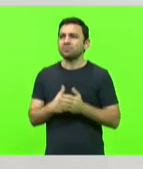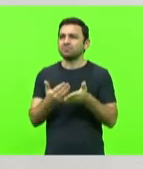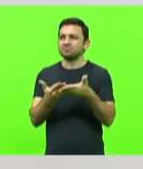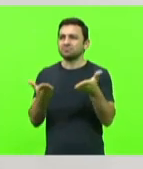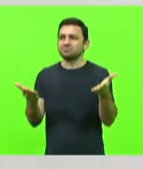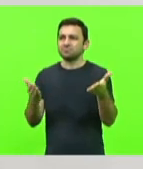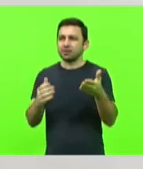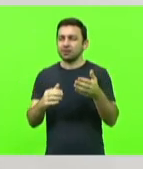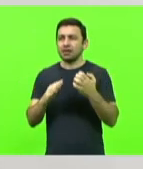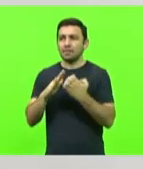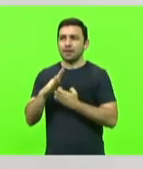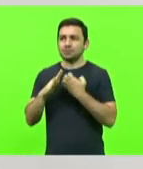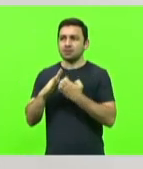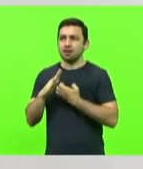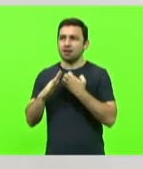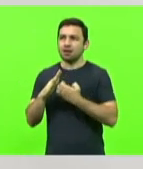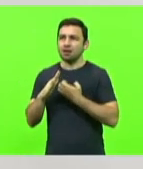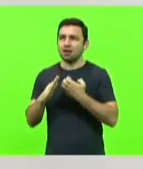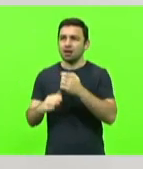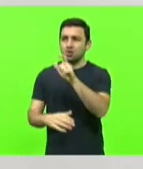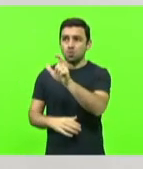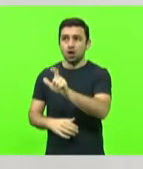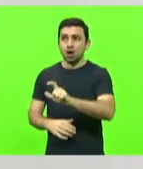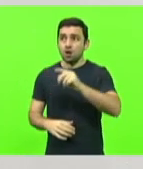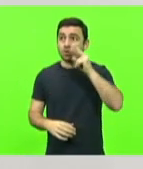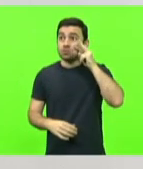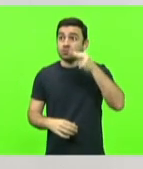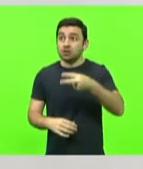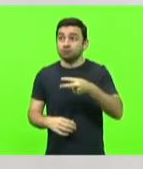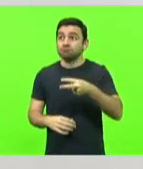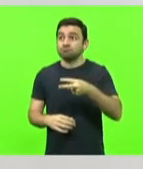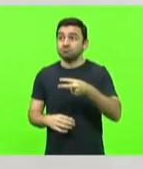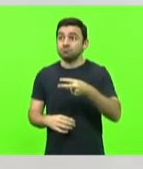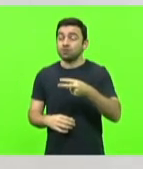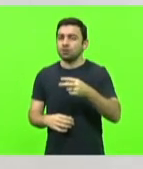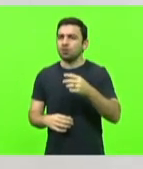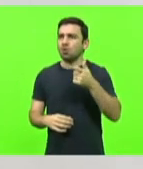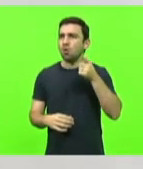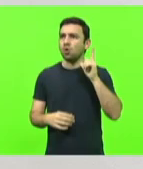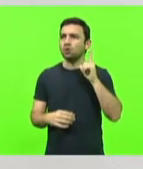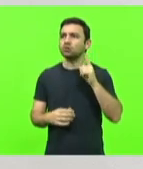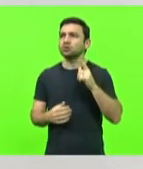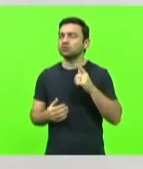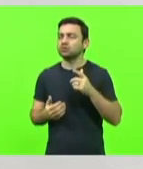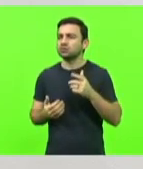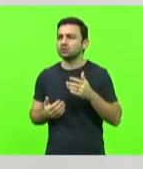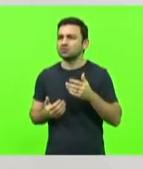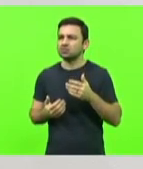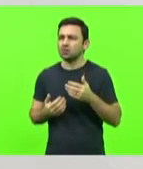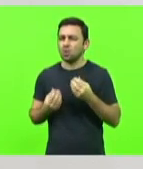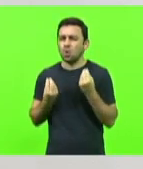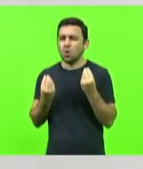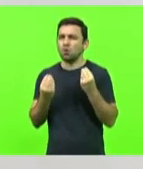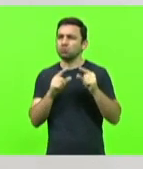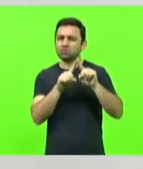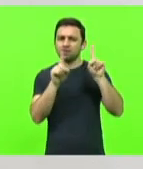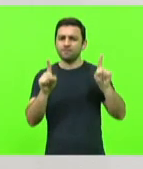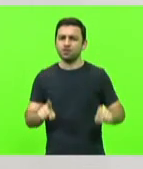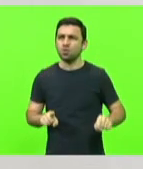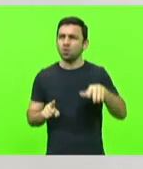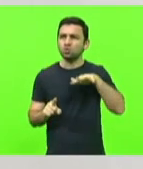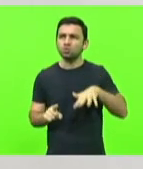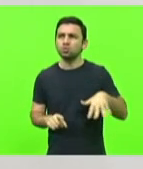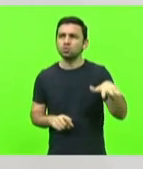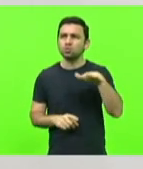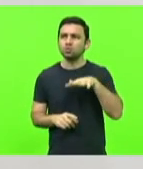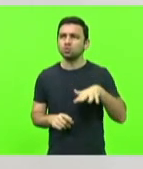empresário de grande reconhecimento, de grande envergadura foi tratado pelos servidores, é isso que tem que ser dito.